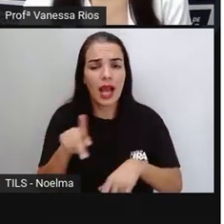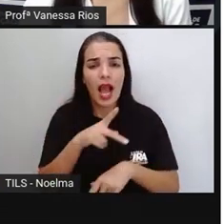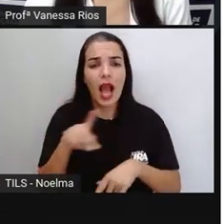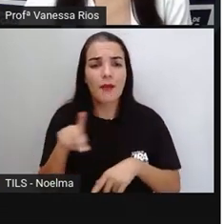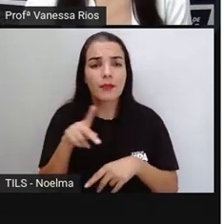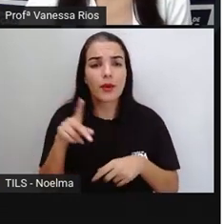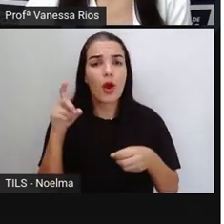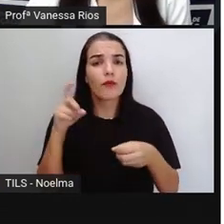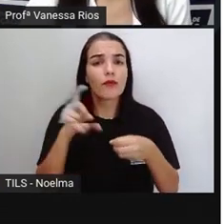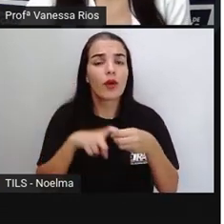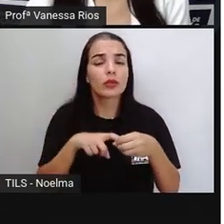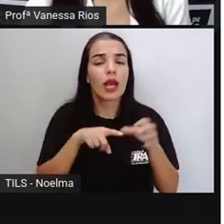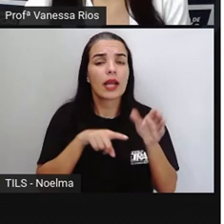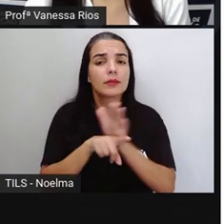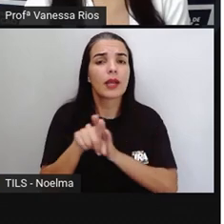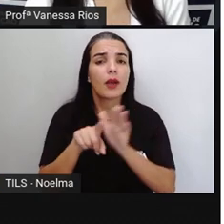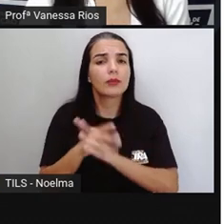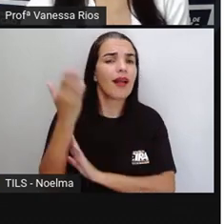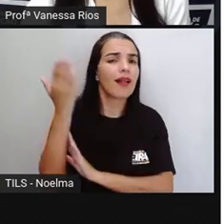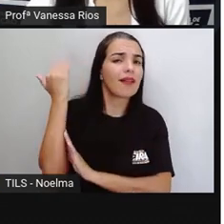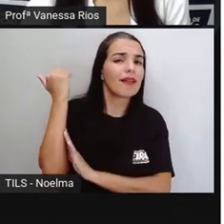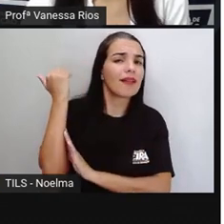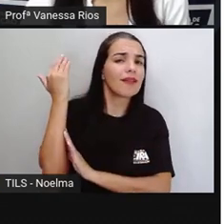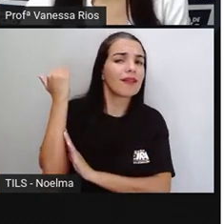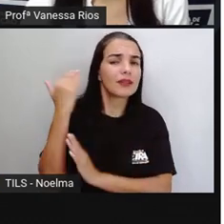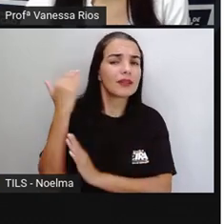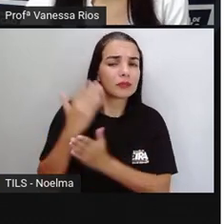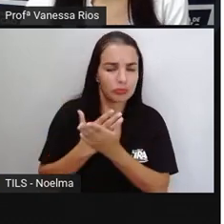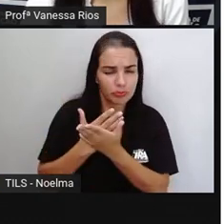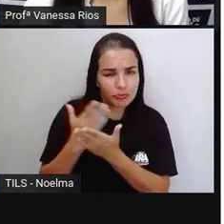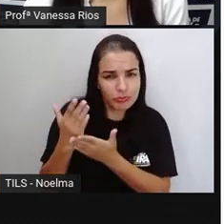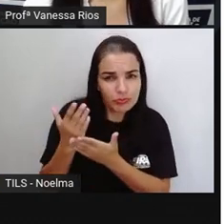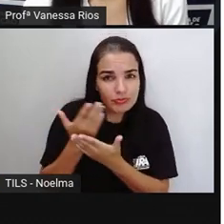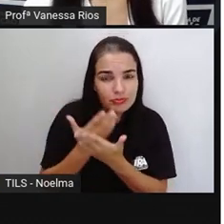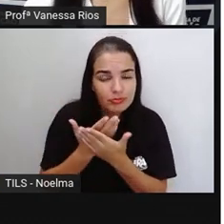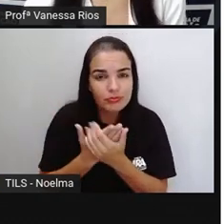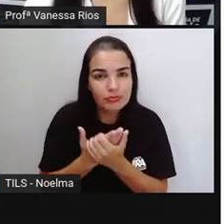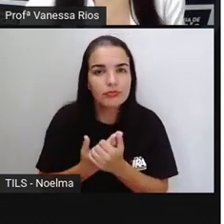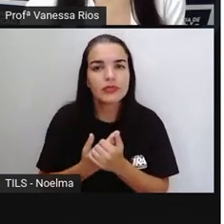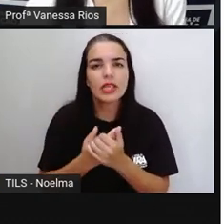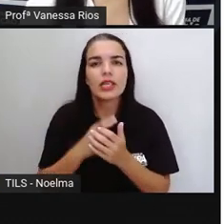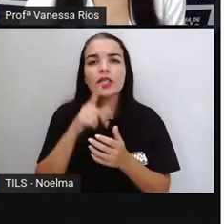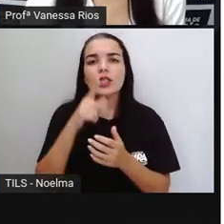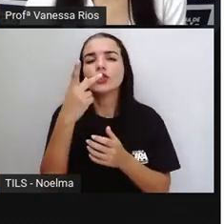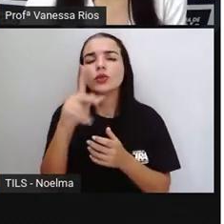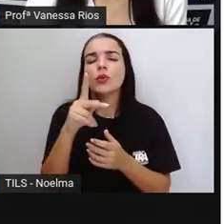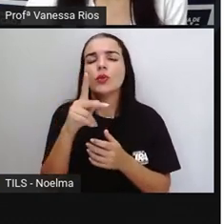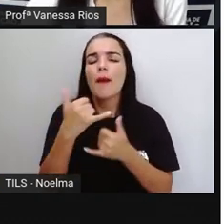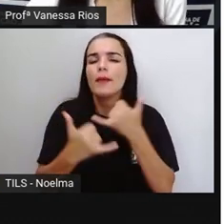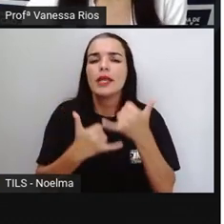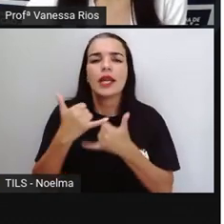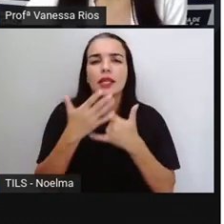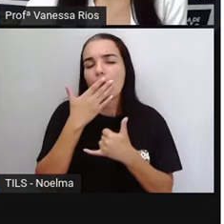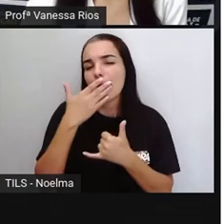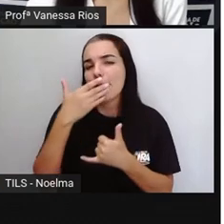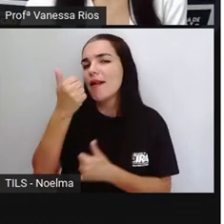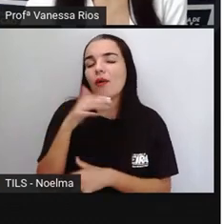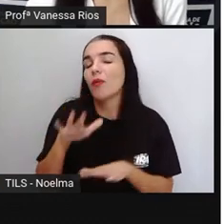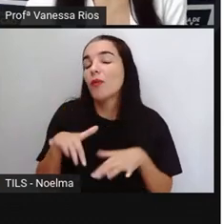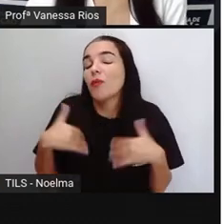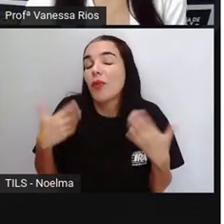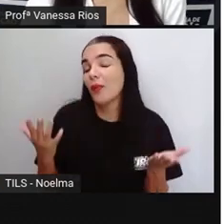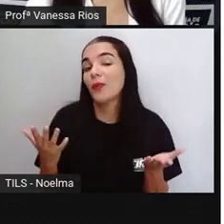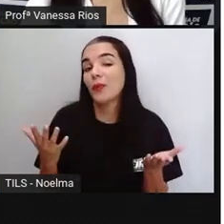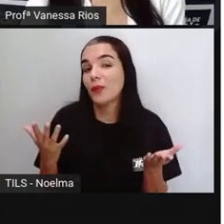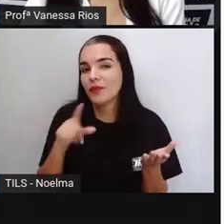aos questionamentos que a Pró fez lá no início da videoaula. Qual é a sua brincadeira preferida? O é que